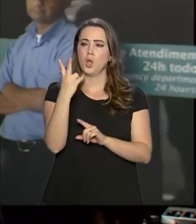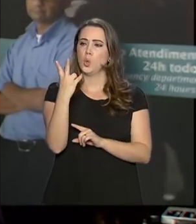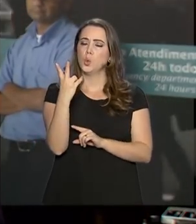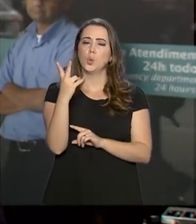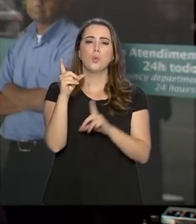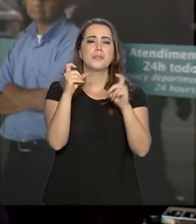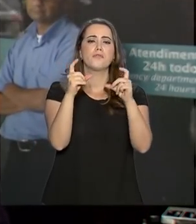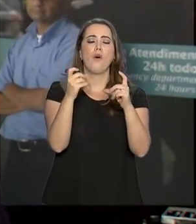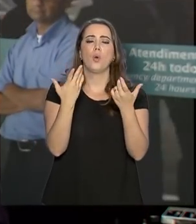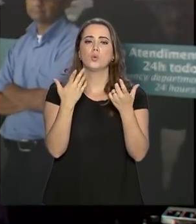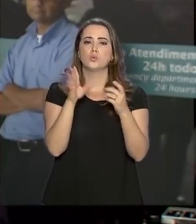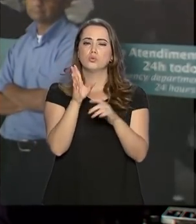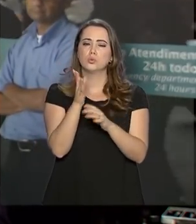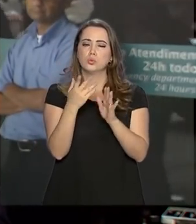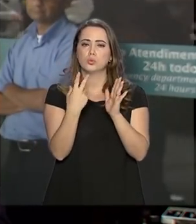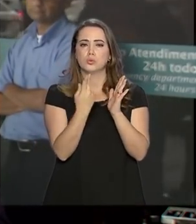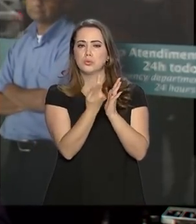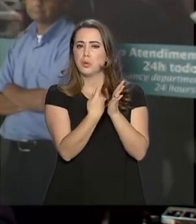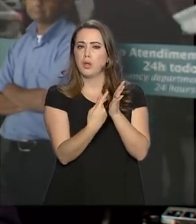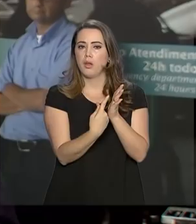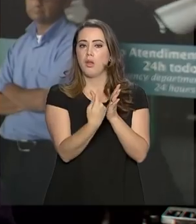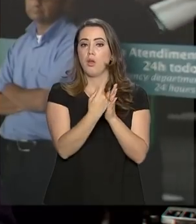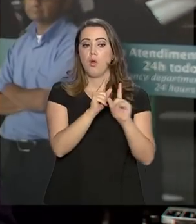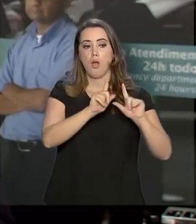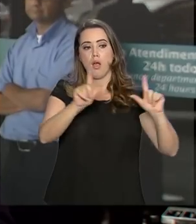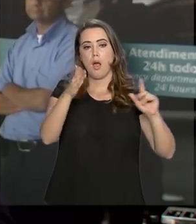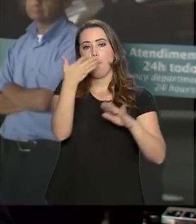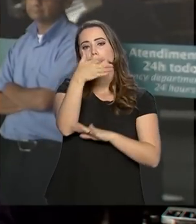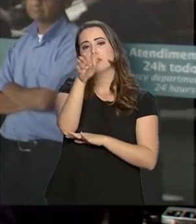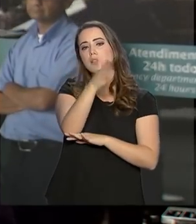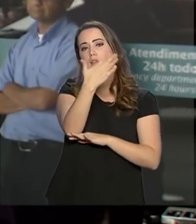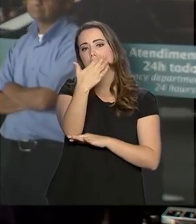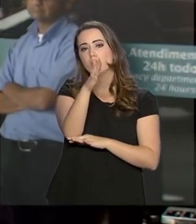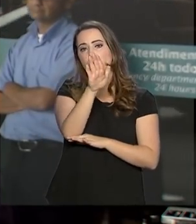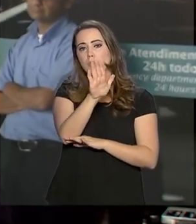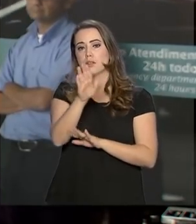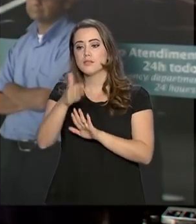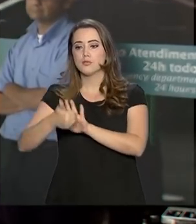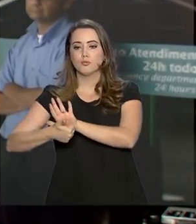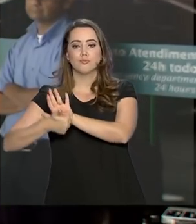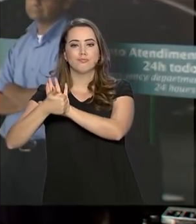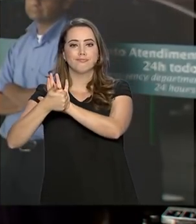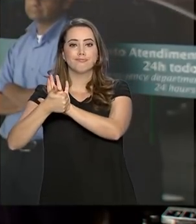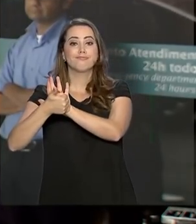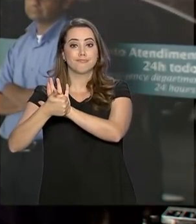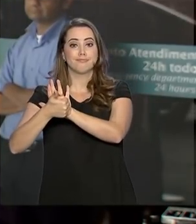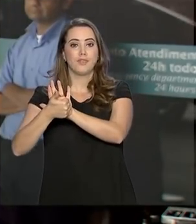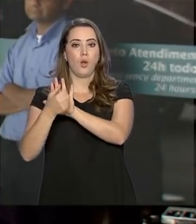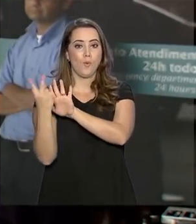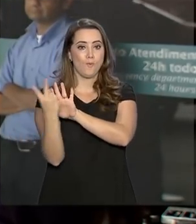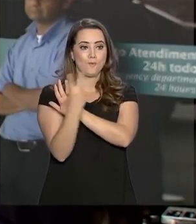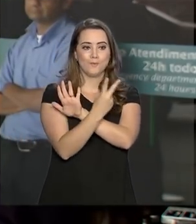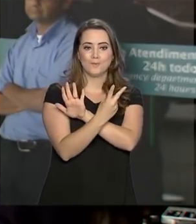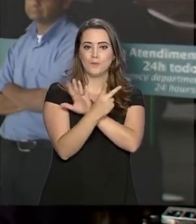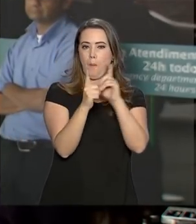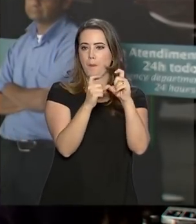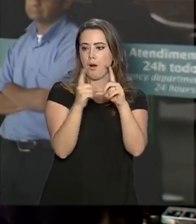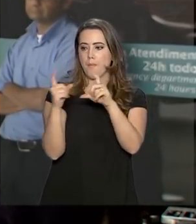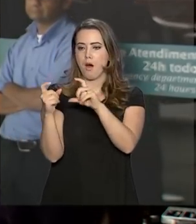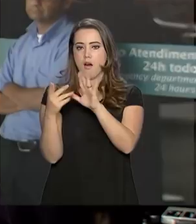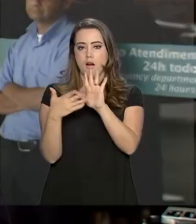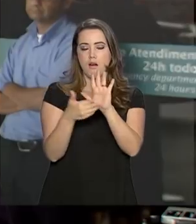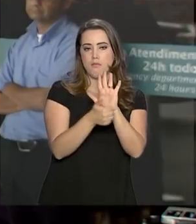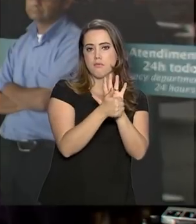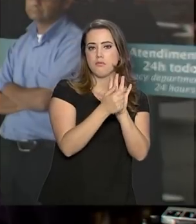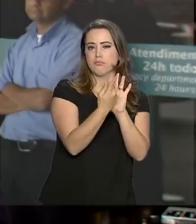uma bandeira do Brasil e um sinal de positivo. Por ordens médicas, as visitas continuam restritas e não há compromissos